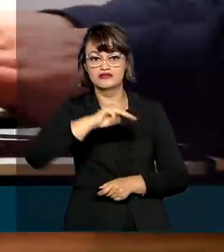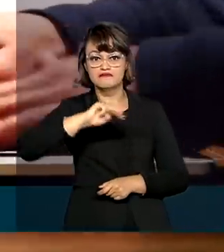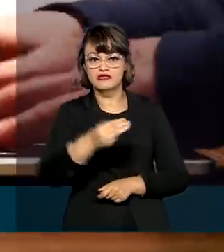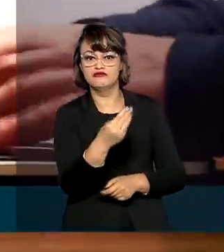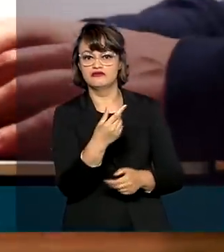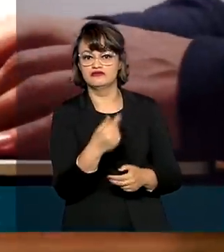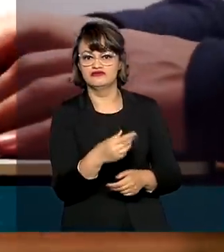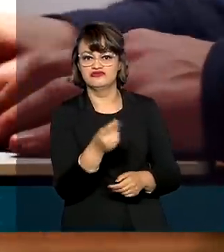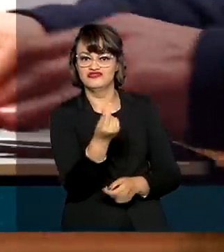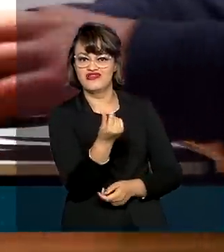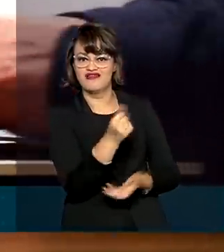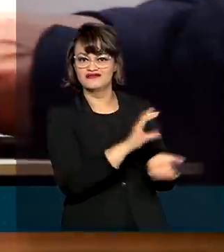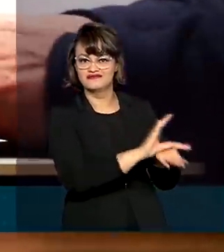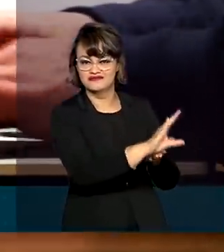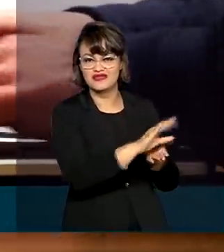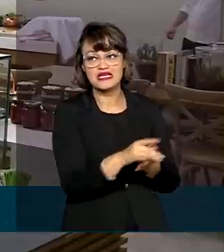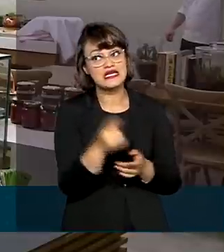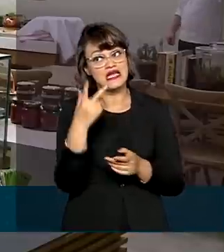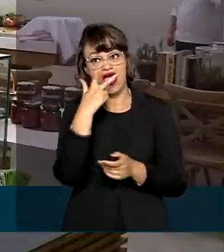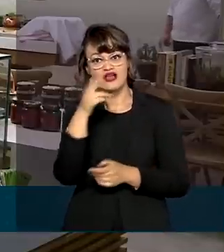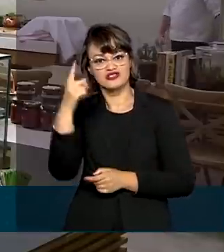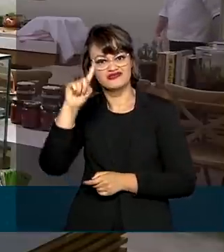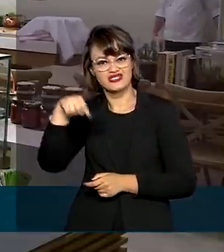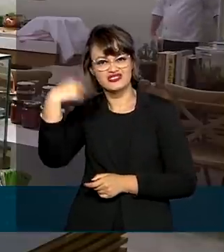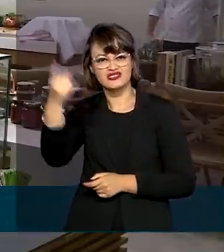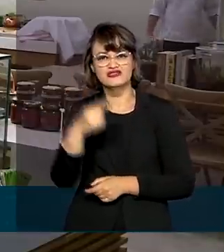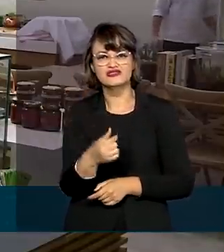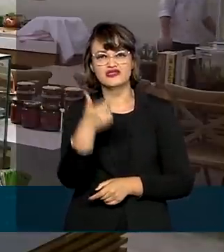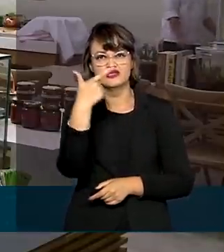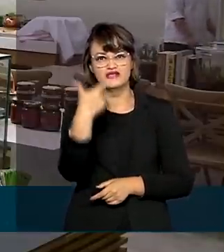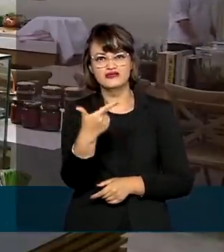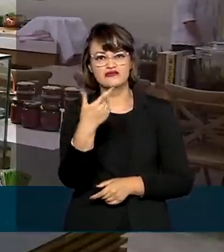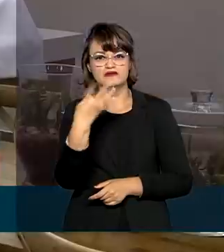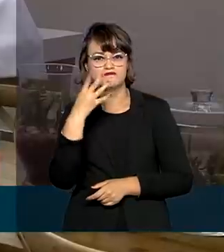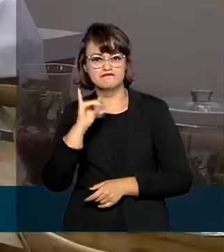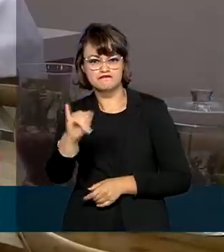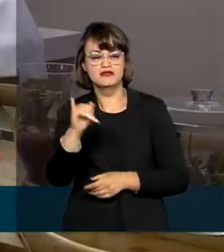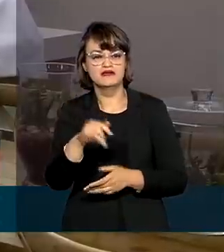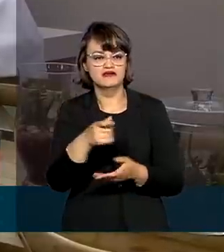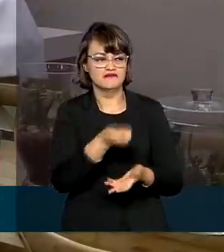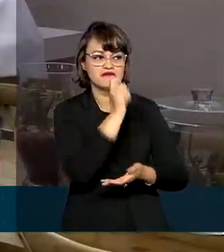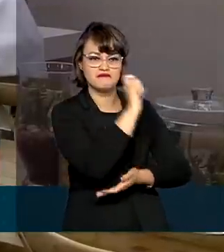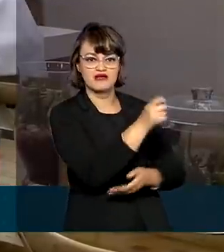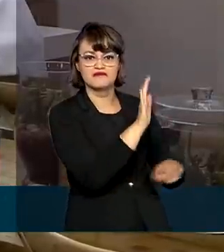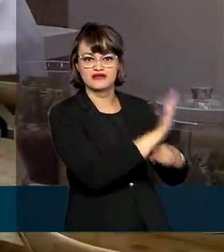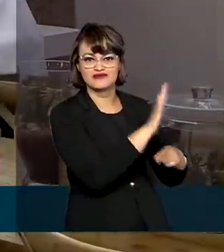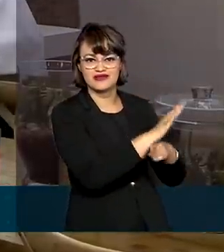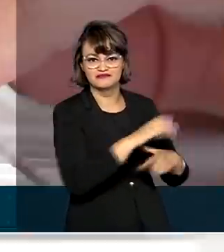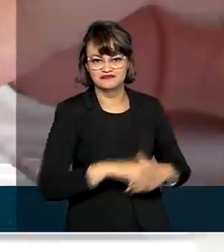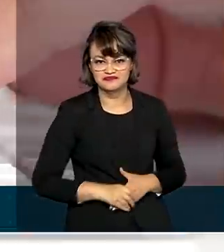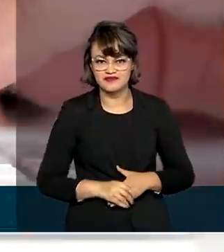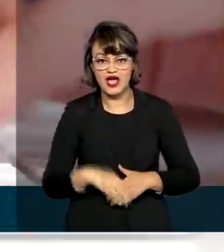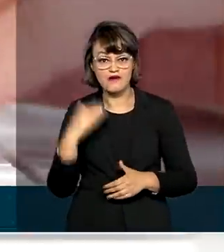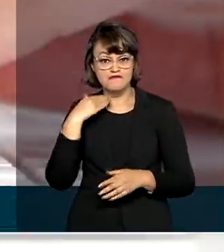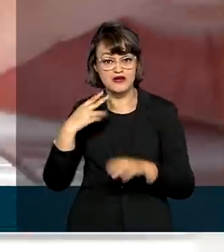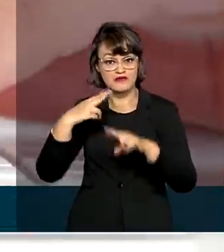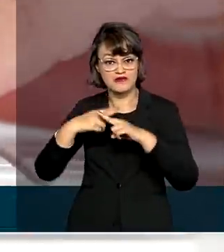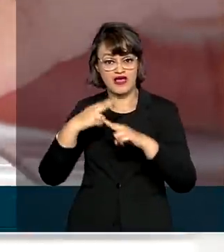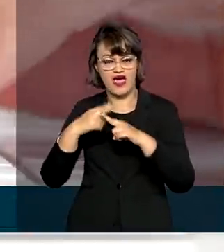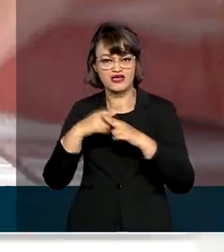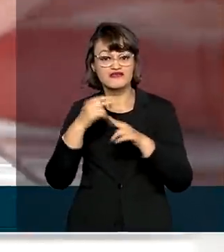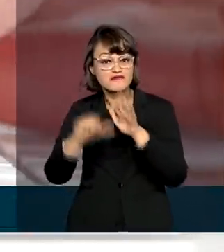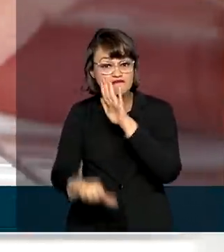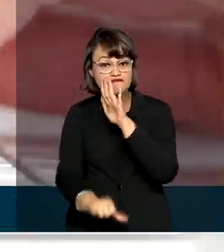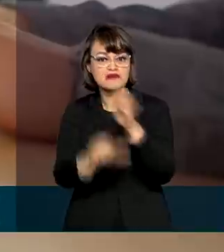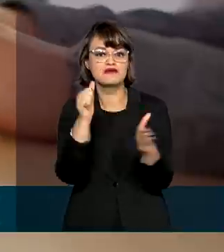A expectativa é que ainda sejam contratados mais 2 bilhões de reais pela linha. A Caixa foi o primeiro banco do país